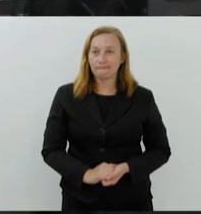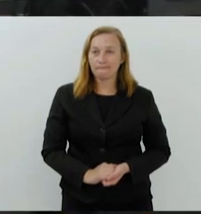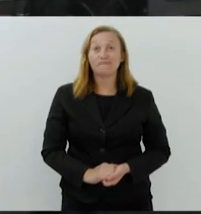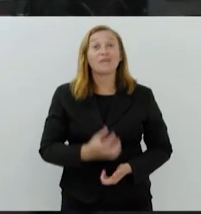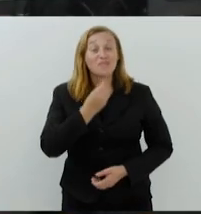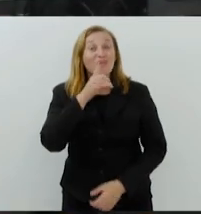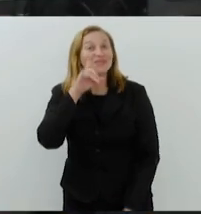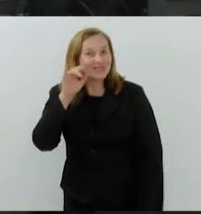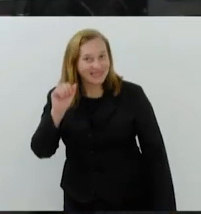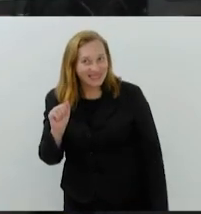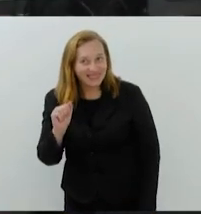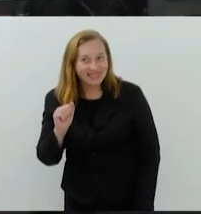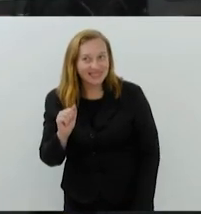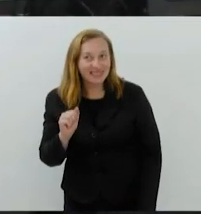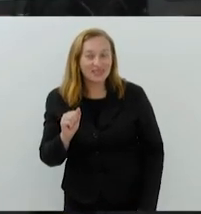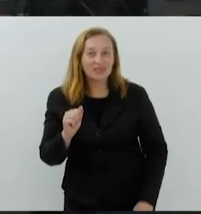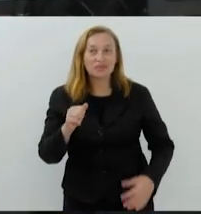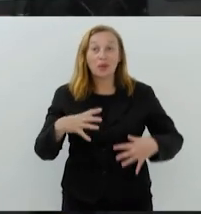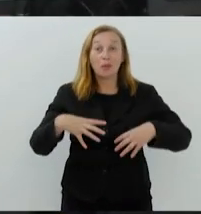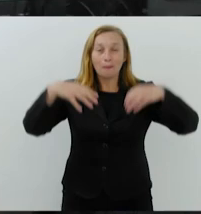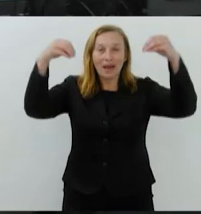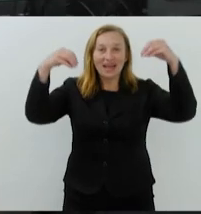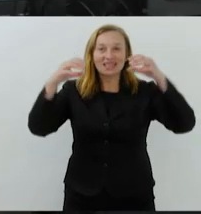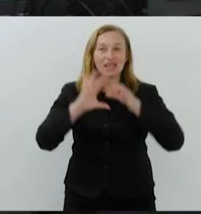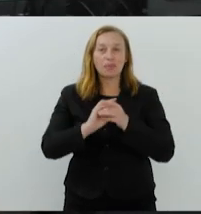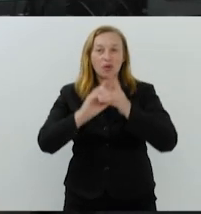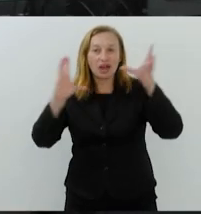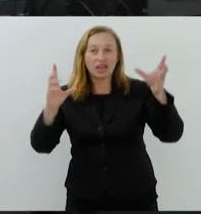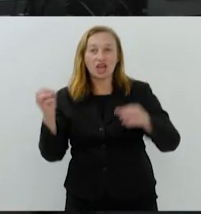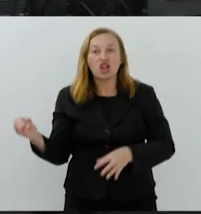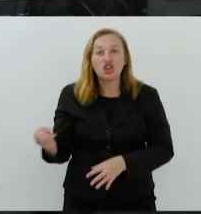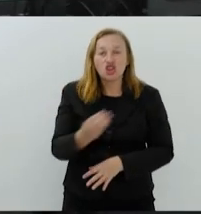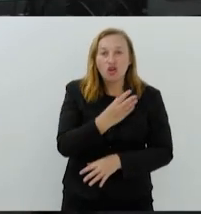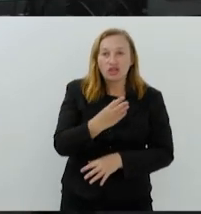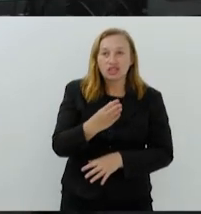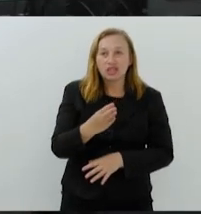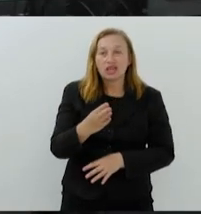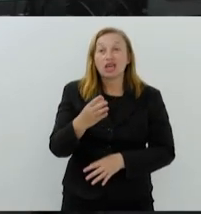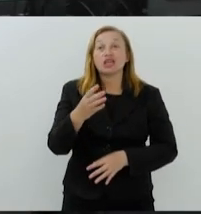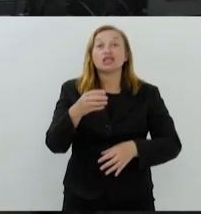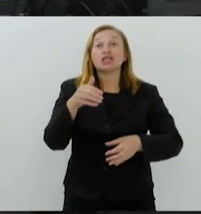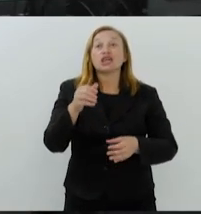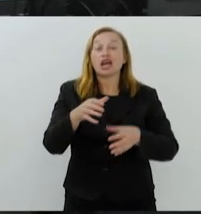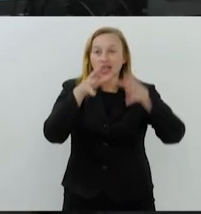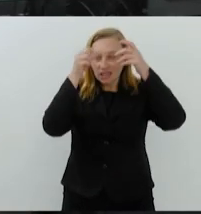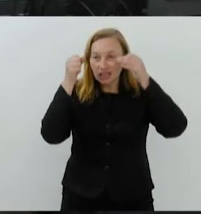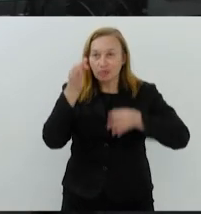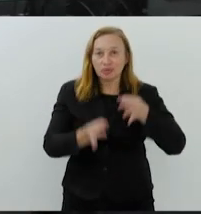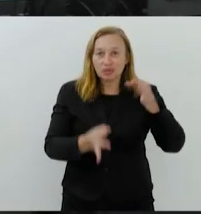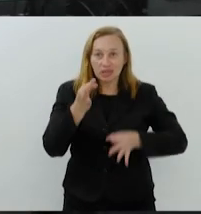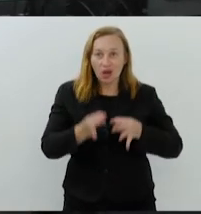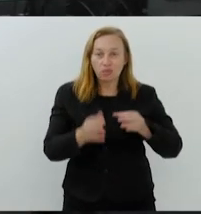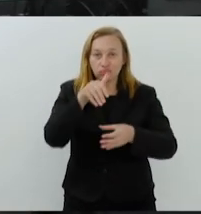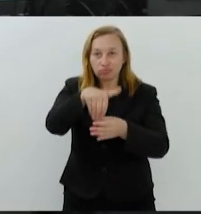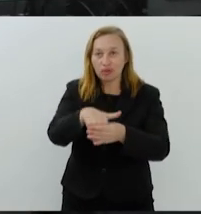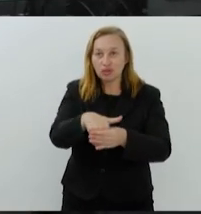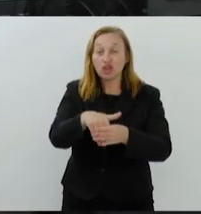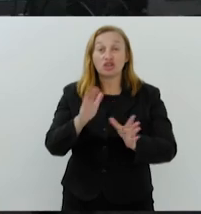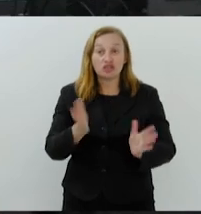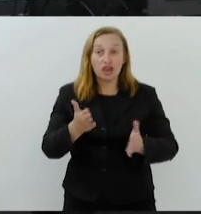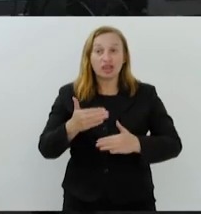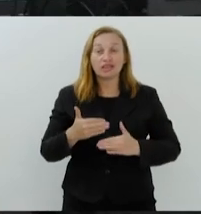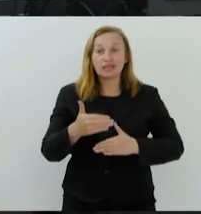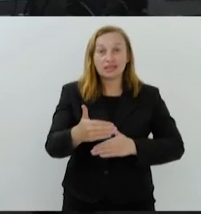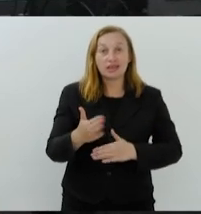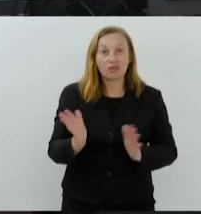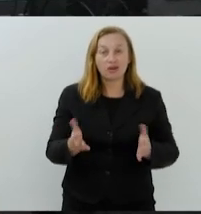Bom Dia Alerj, Palácio da Democracia, nova sede do Tribunal Regional Eleitoral, já está em pleno funcionamento no centro do